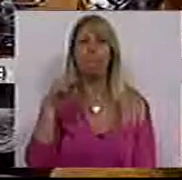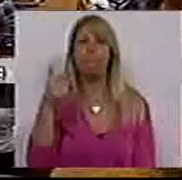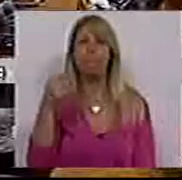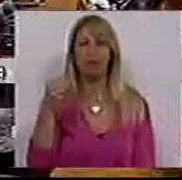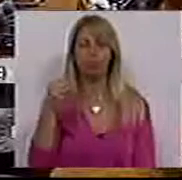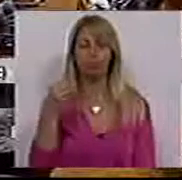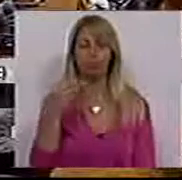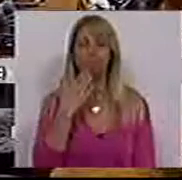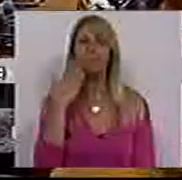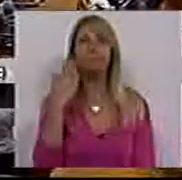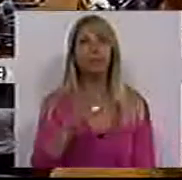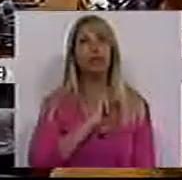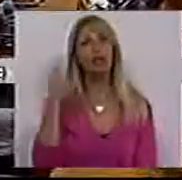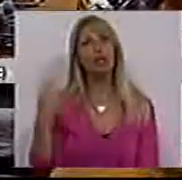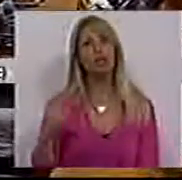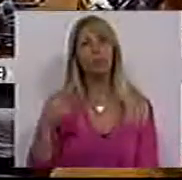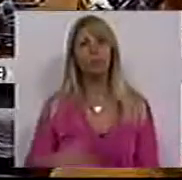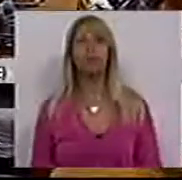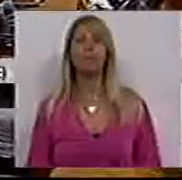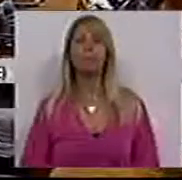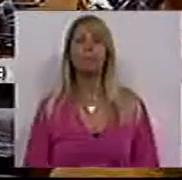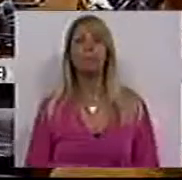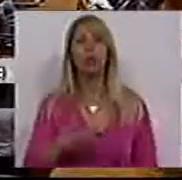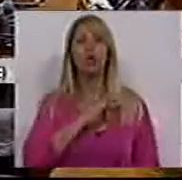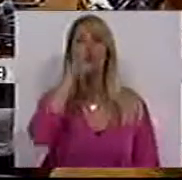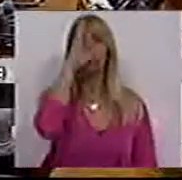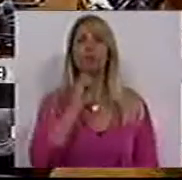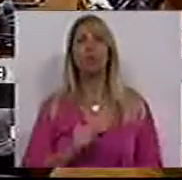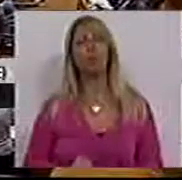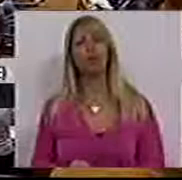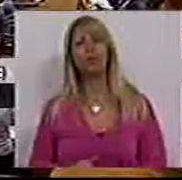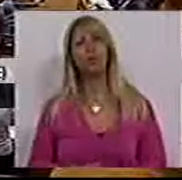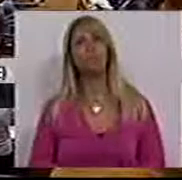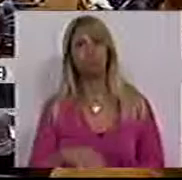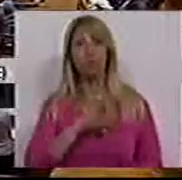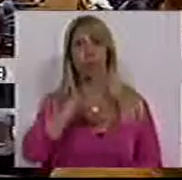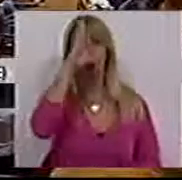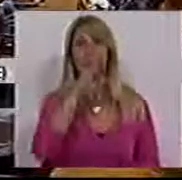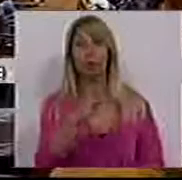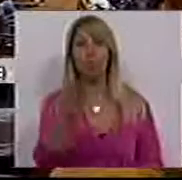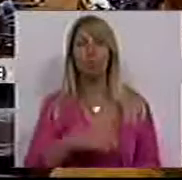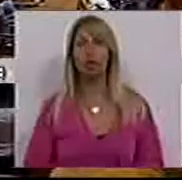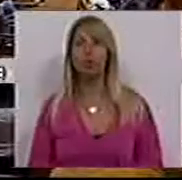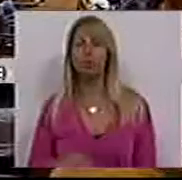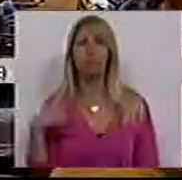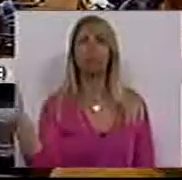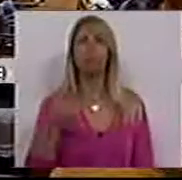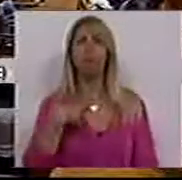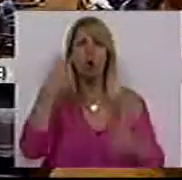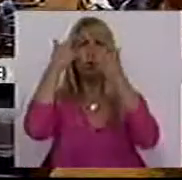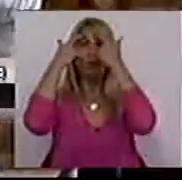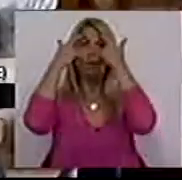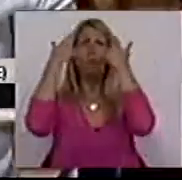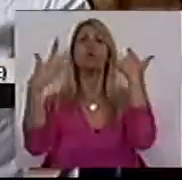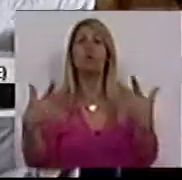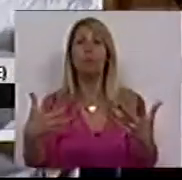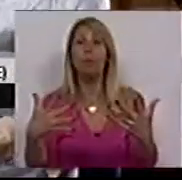Muito obrigada, Sr. Presidente. Sr. Ministro, nós fomos surpreendidos,